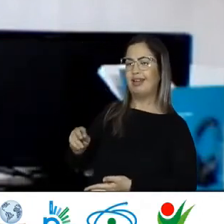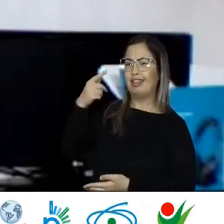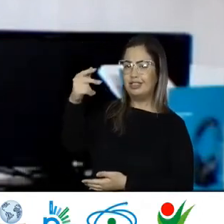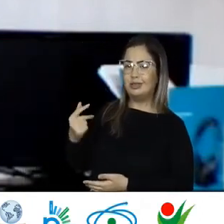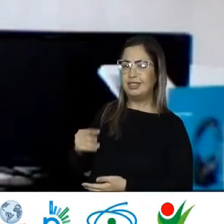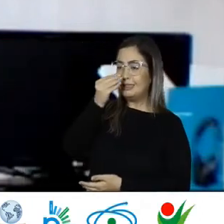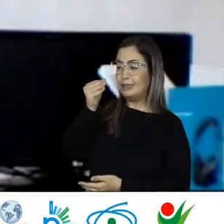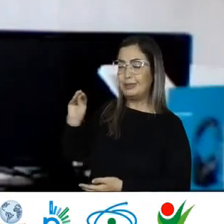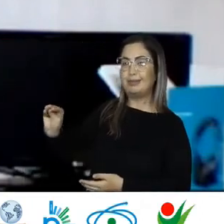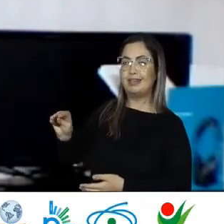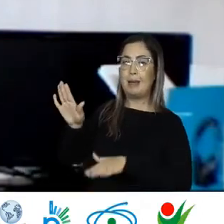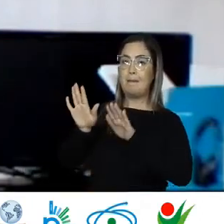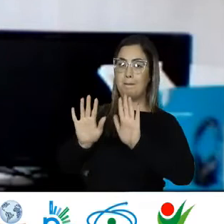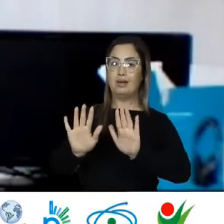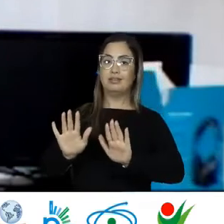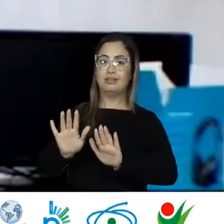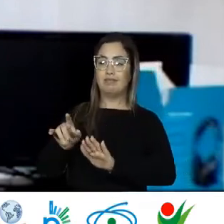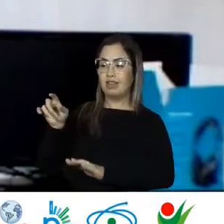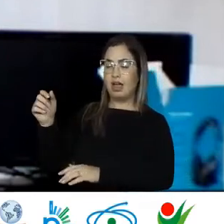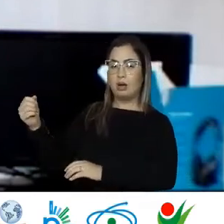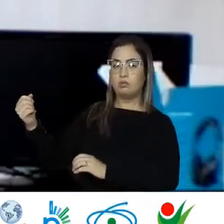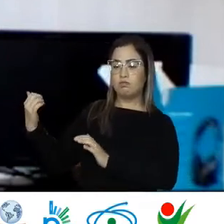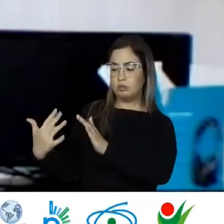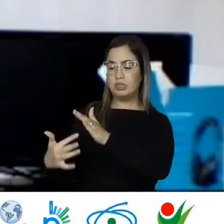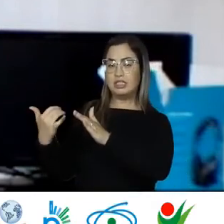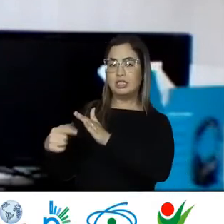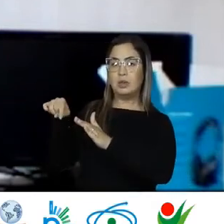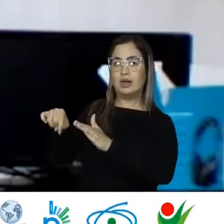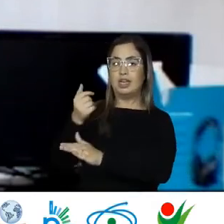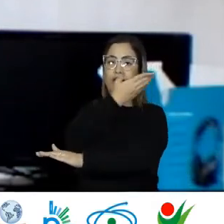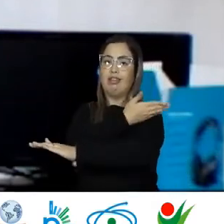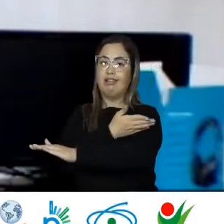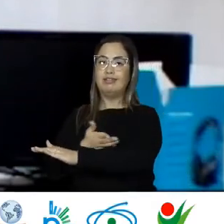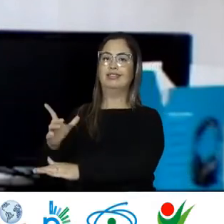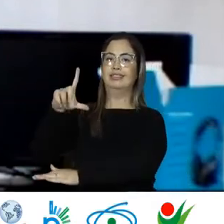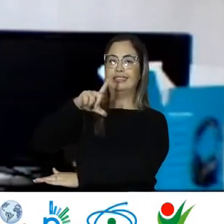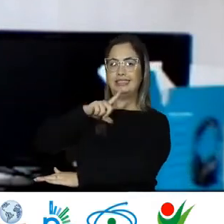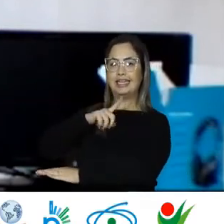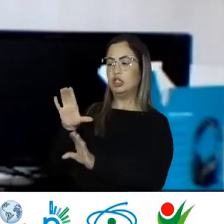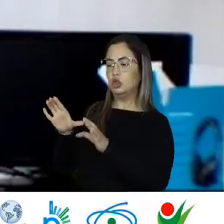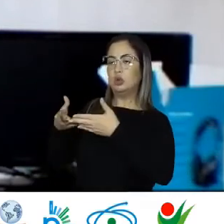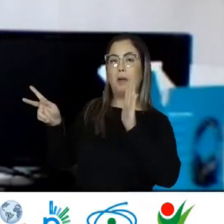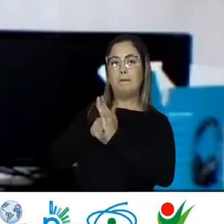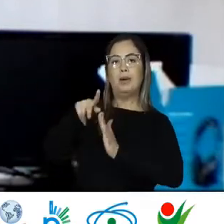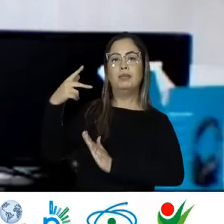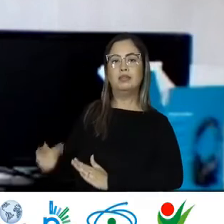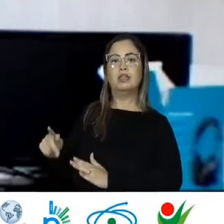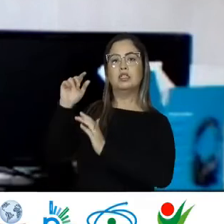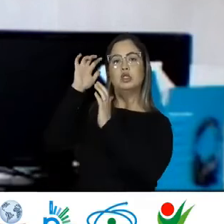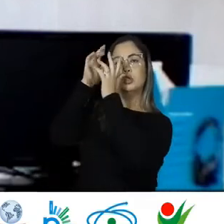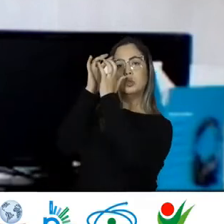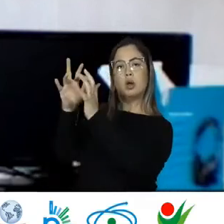Às vezes que vem De uma tradição Mais indígena Os outros grupos Isso faz parte Da sua compreensão Do